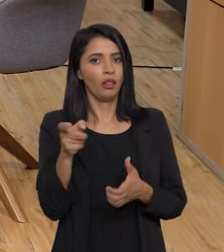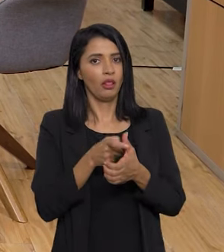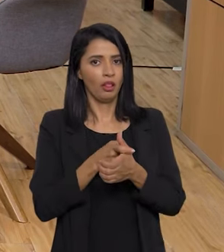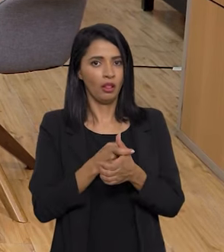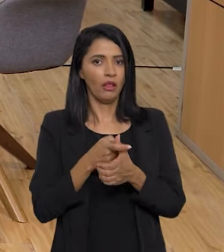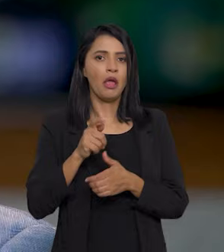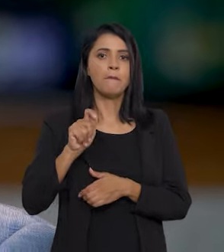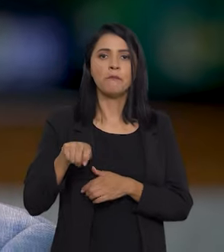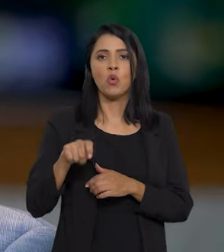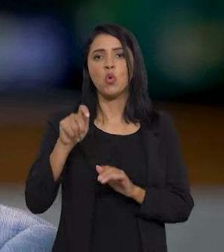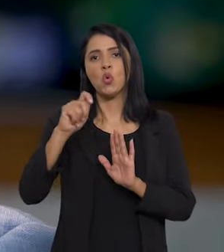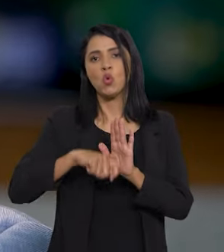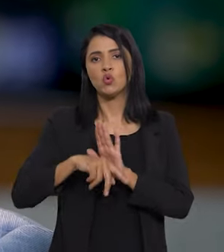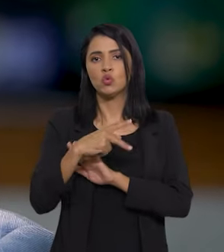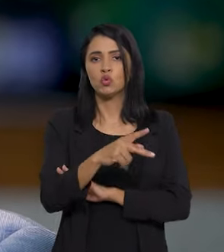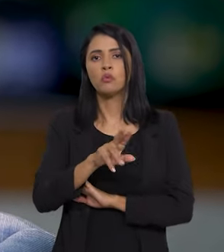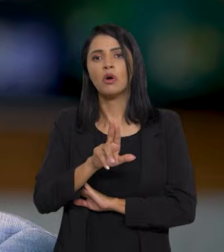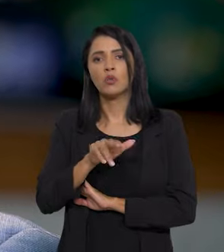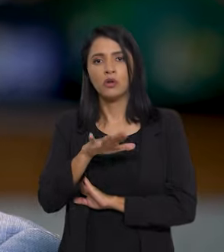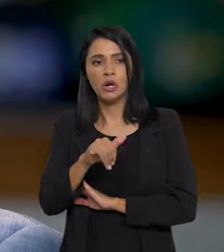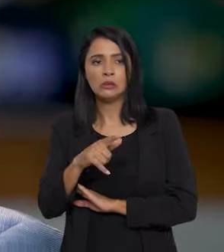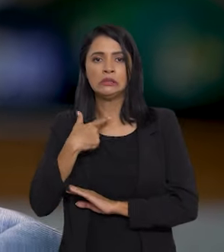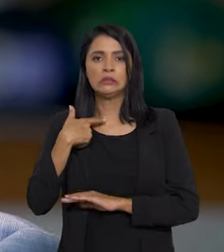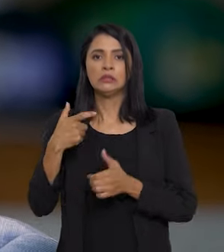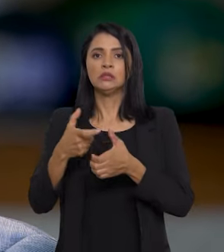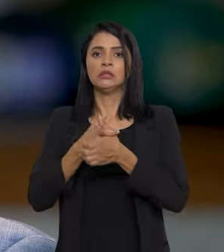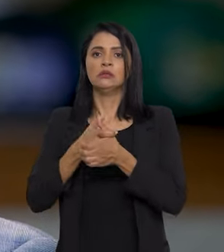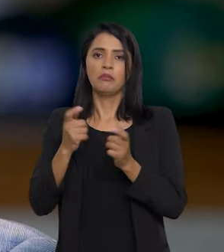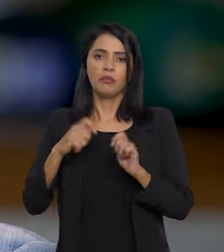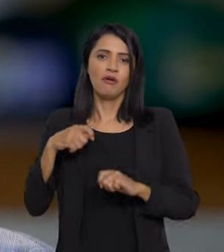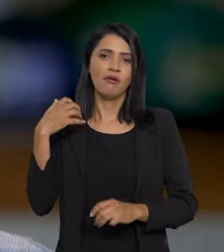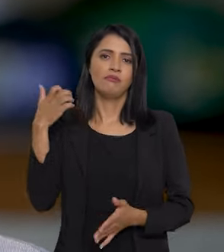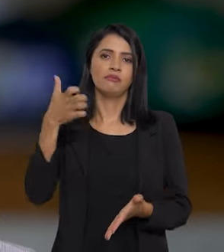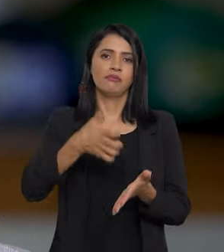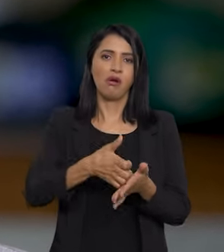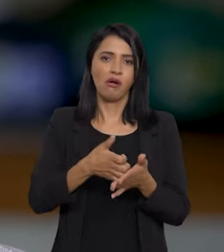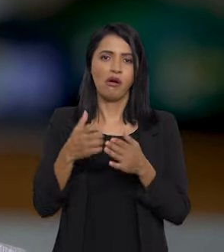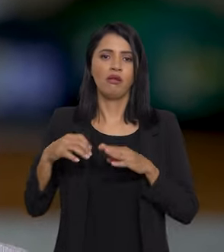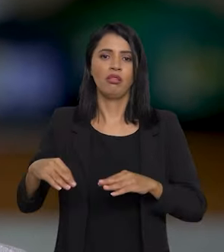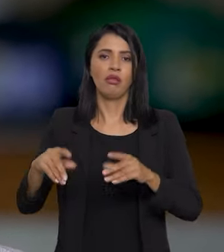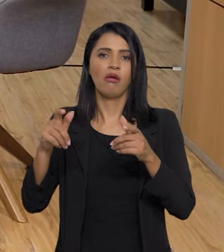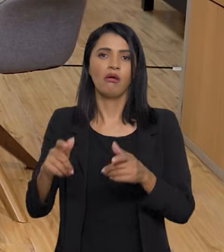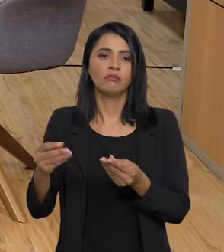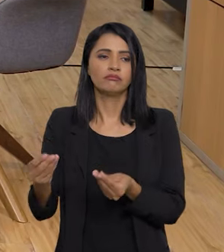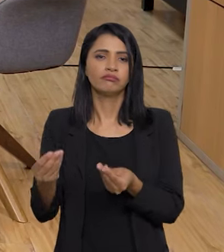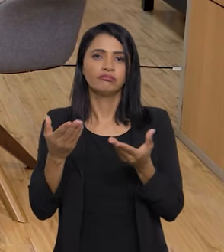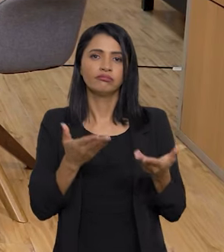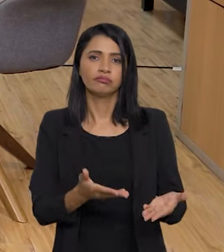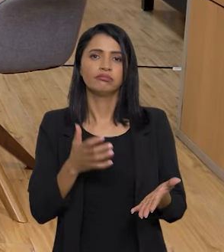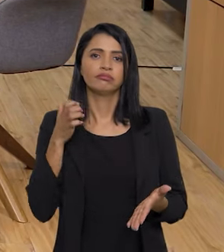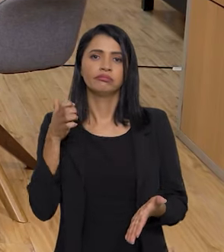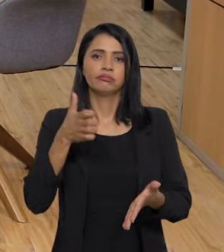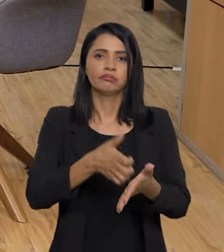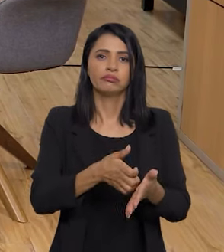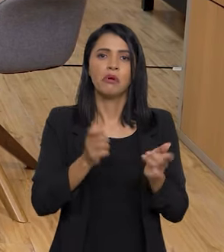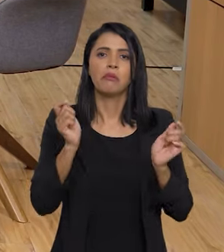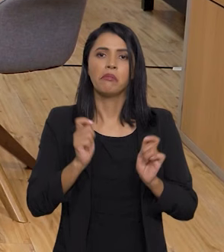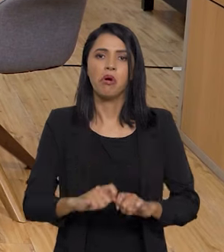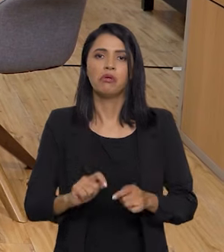imposto para a União e elas podem pagar em terras, elas podem pagar em